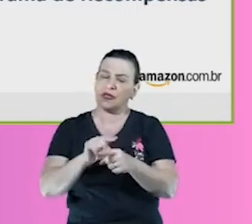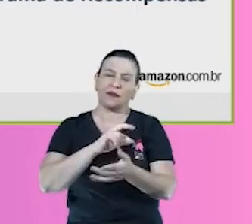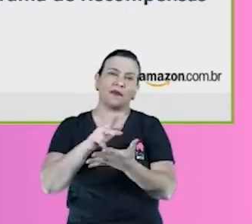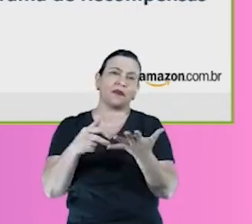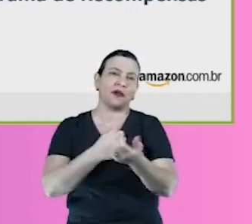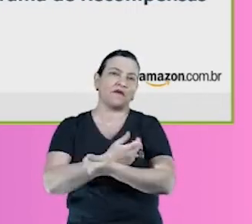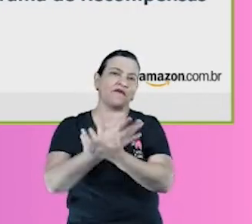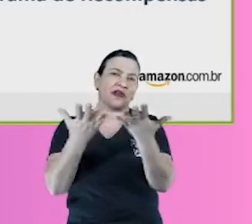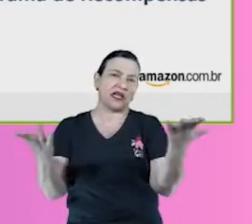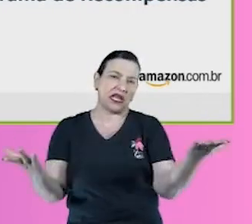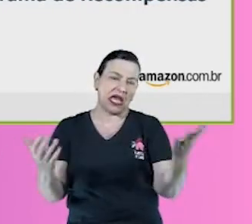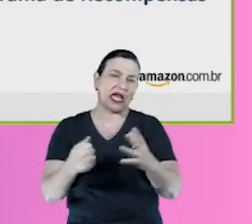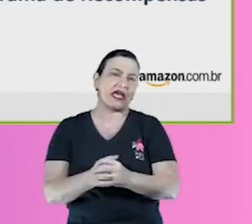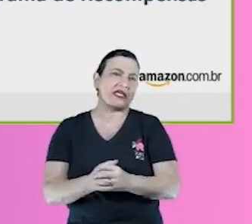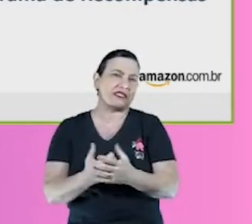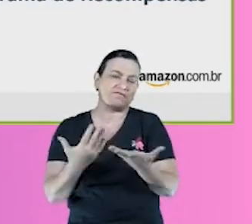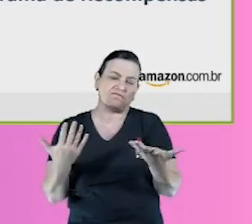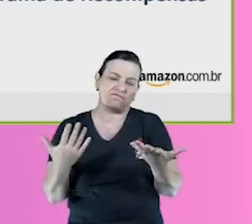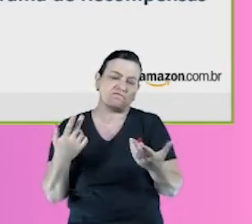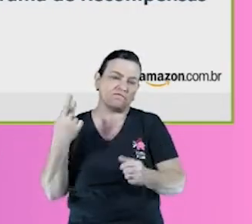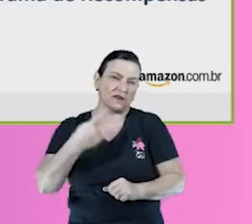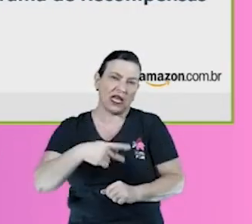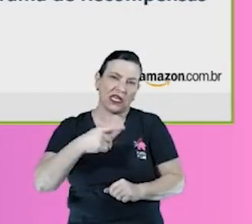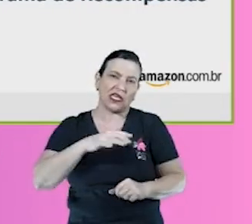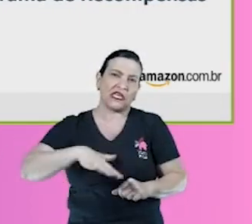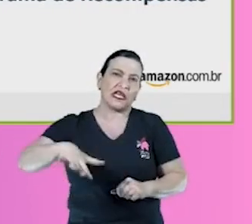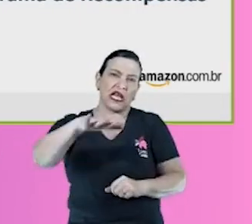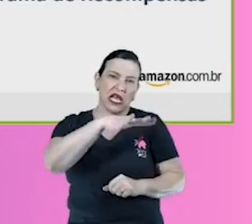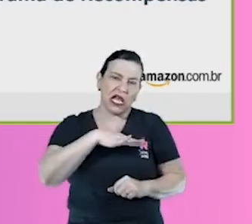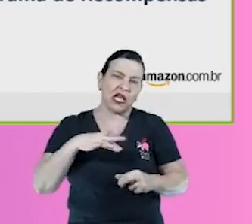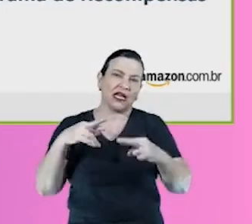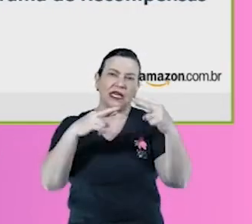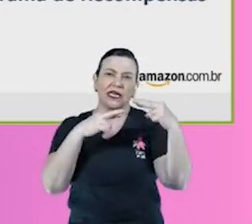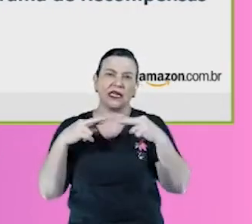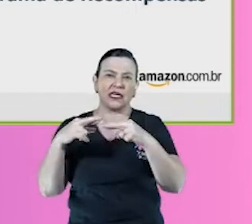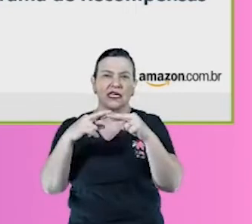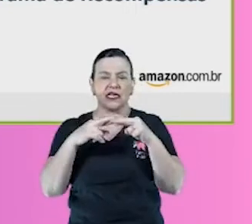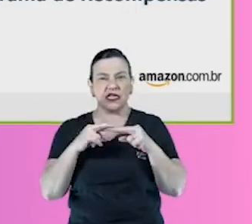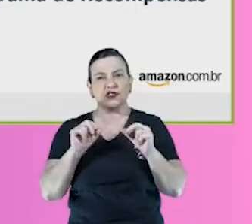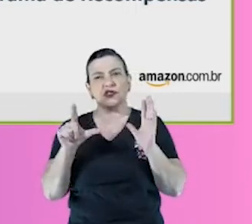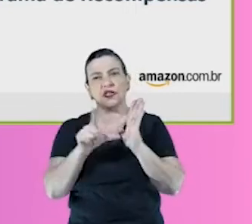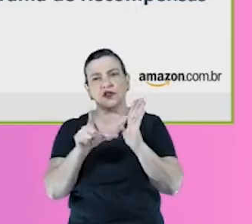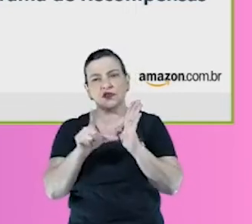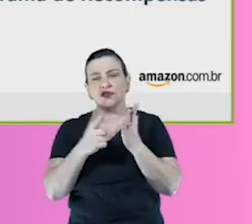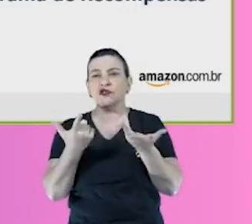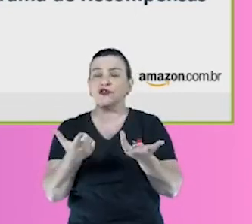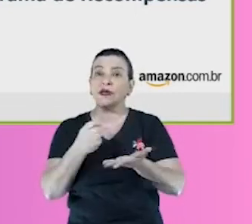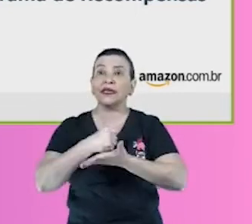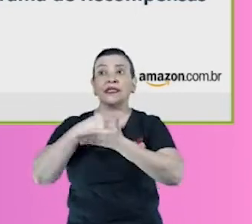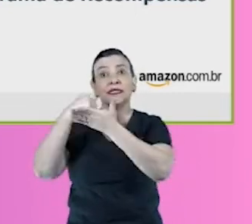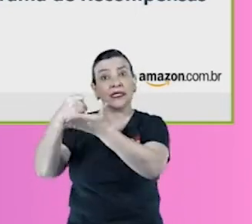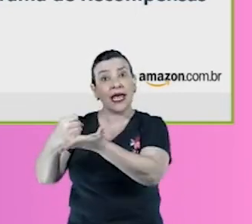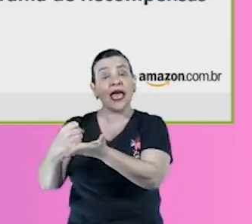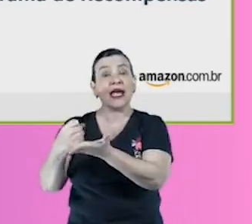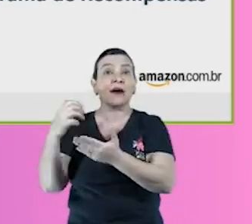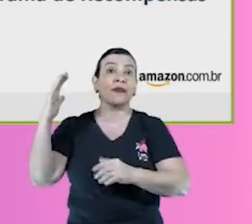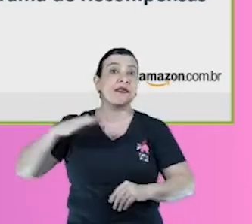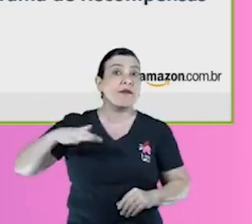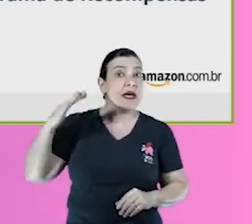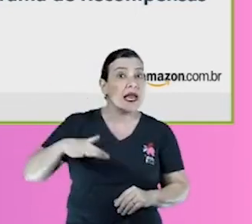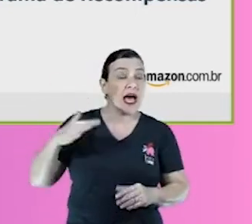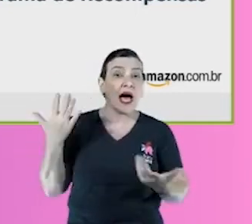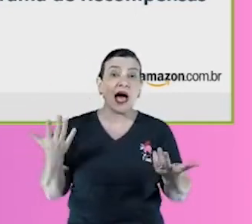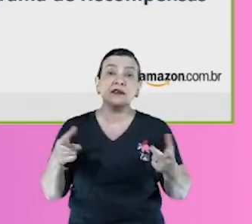nossa própria rede logística, gente consegue oferecer entregas com custo mais atraente, com frete